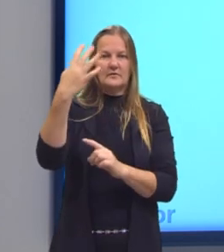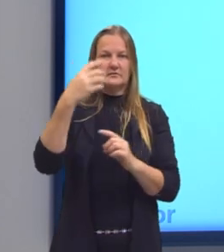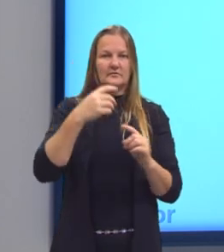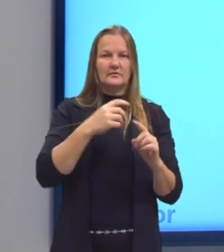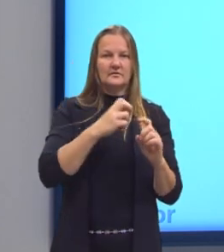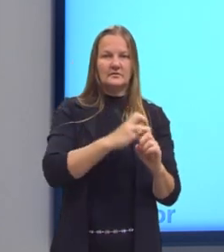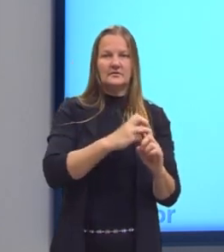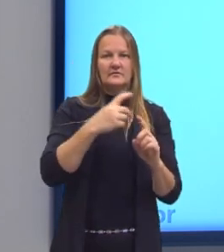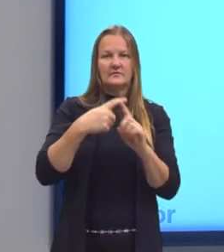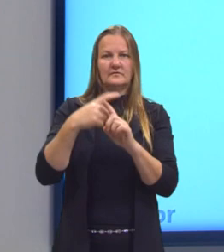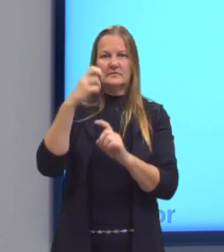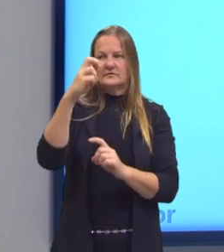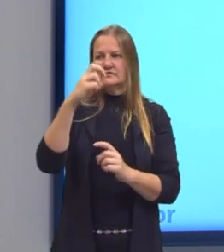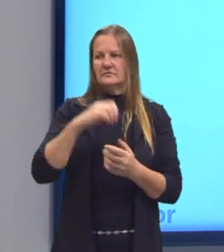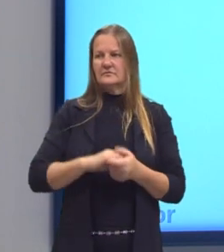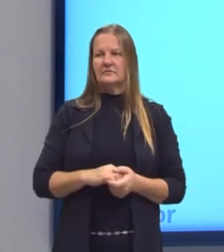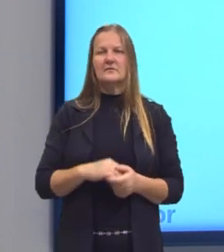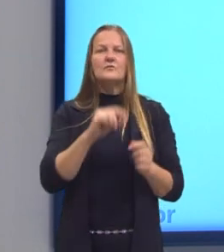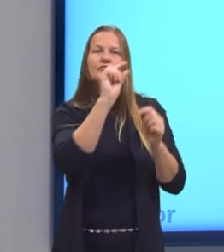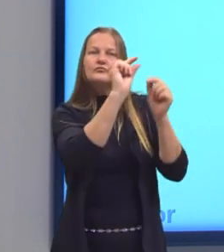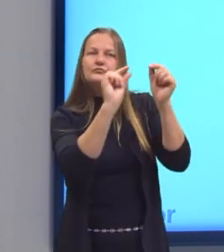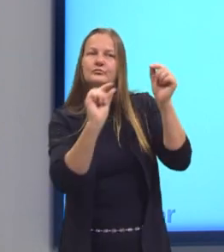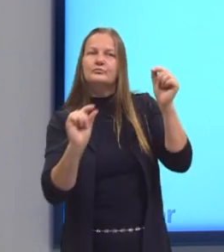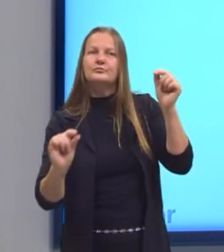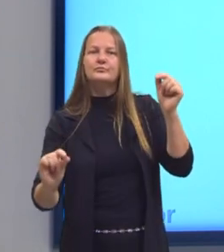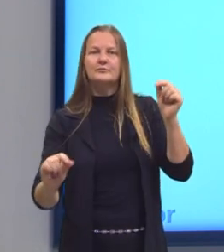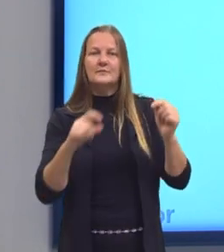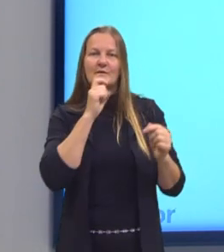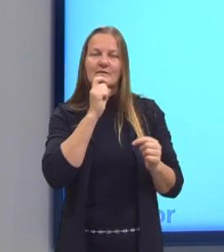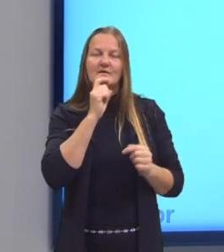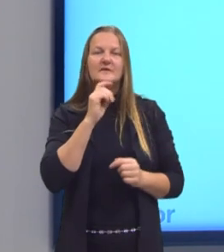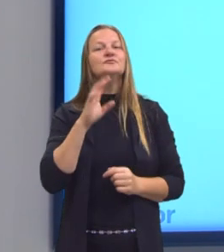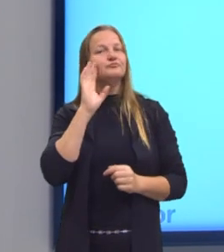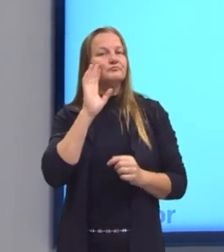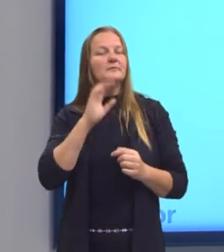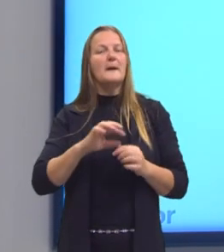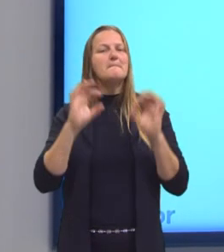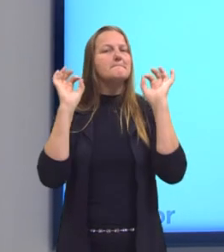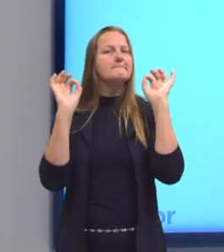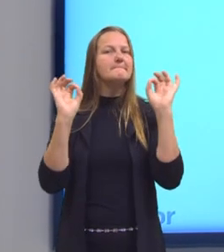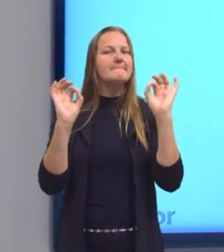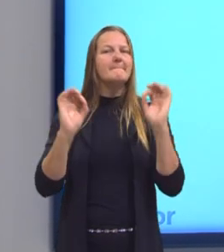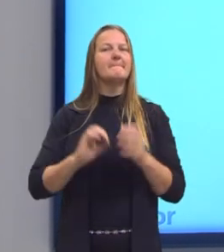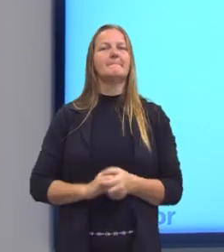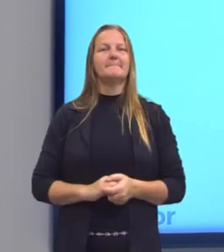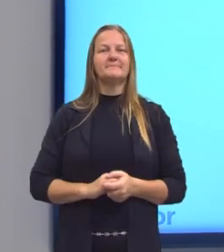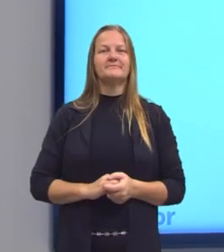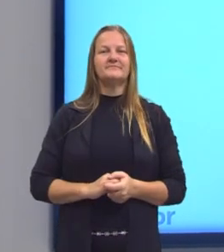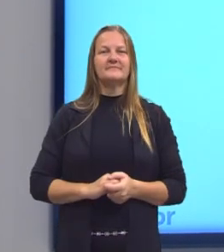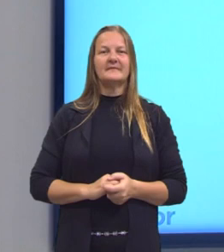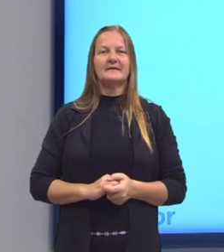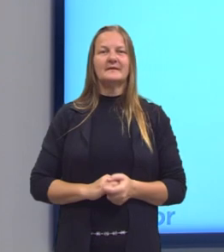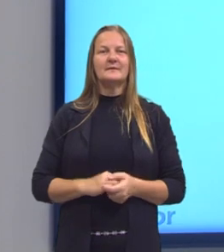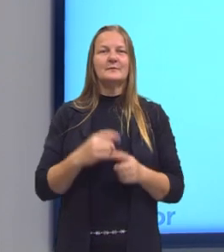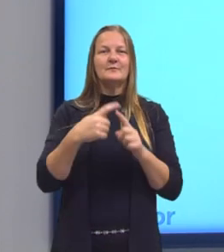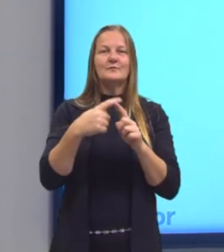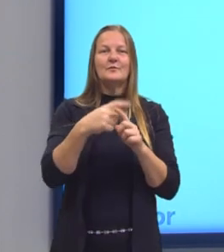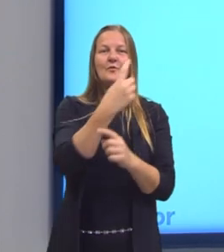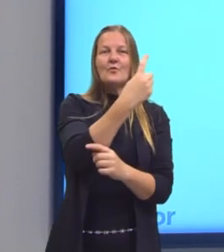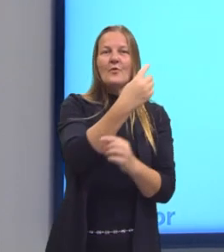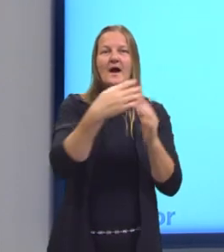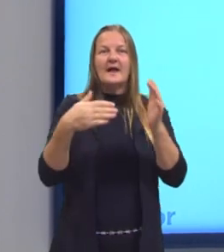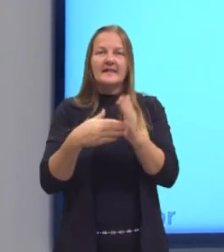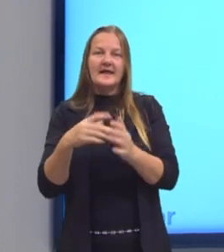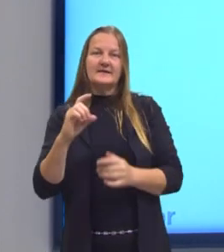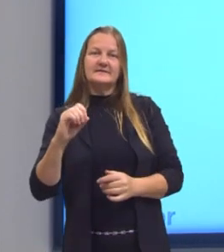quatro, dezesseis. Esses em verde, então, são os números quadrados perfeitos. Que iniciam ali no um e vão